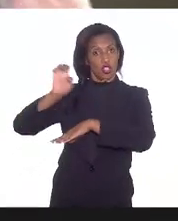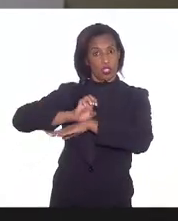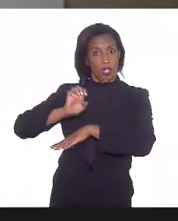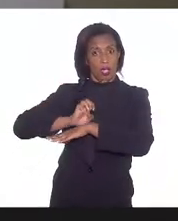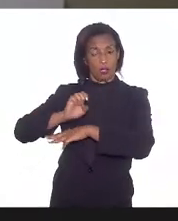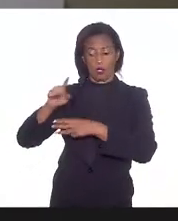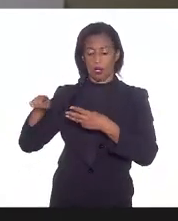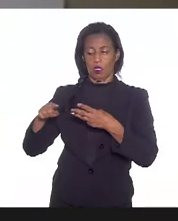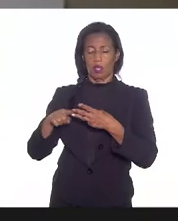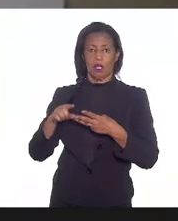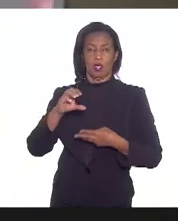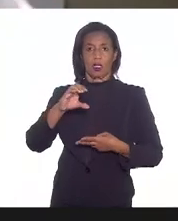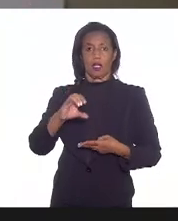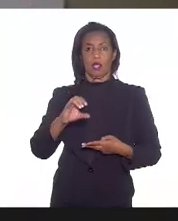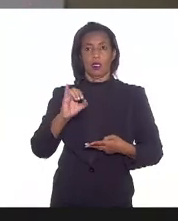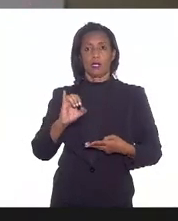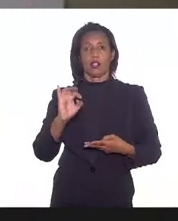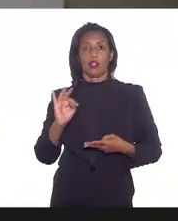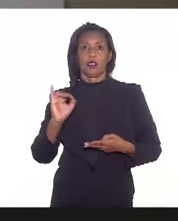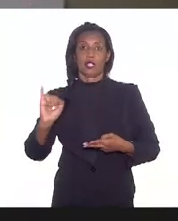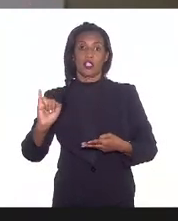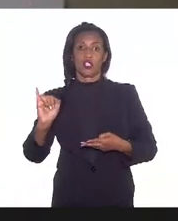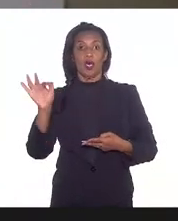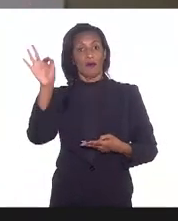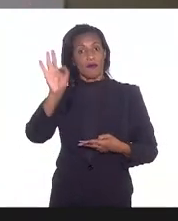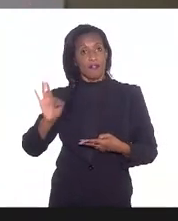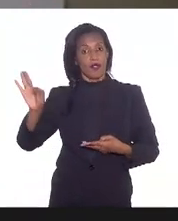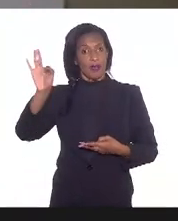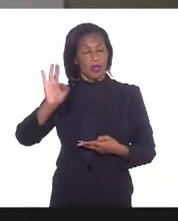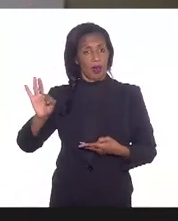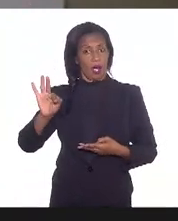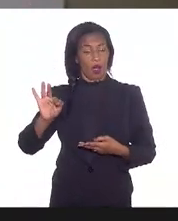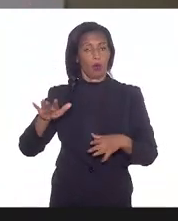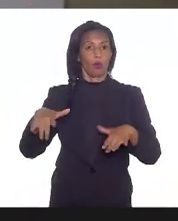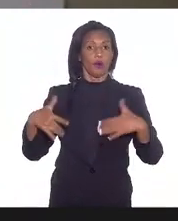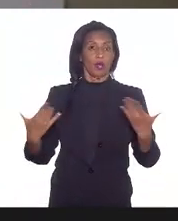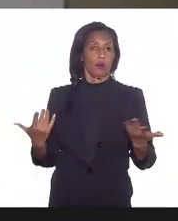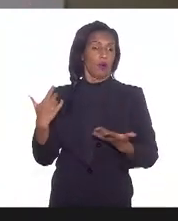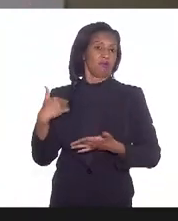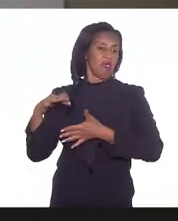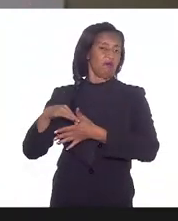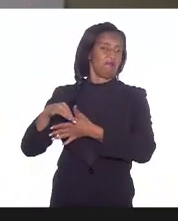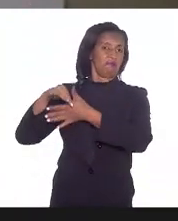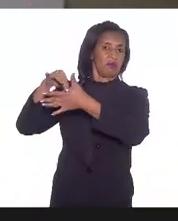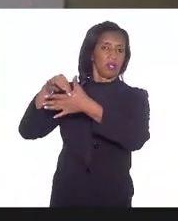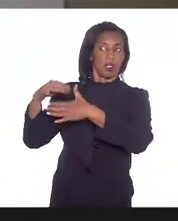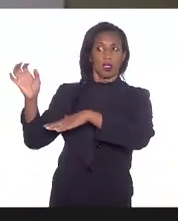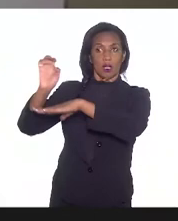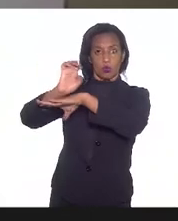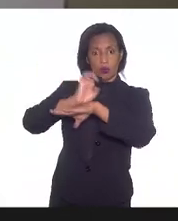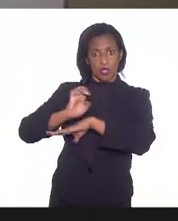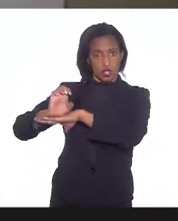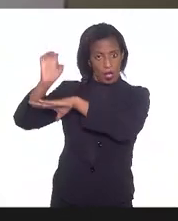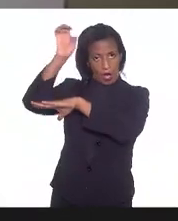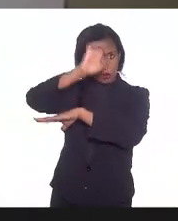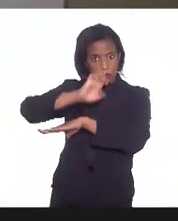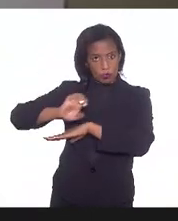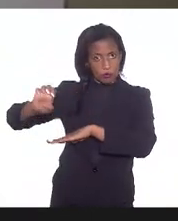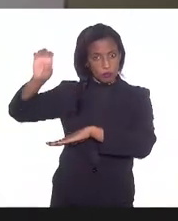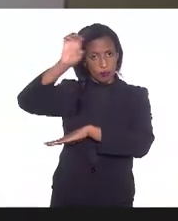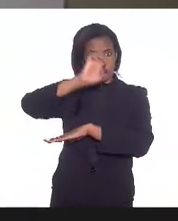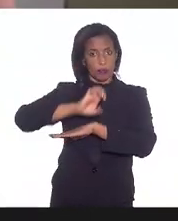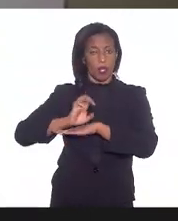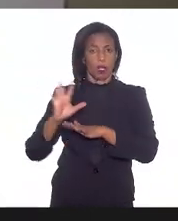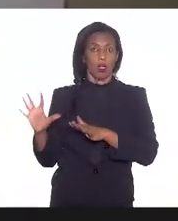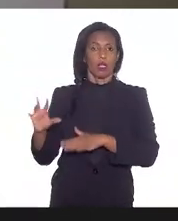e a CIT é em âmbito federal da qual participam representantes dos estados da